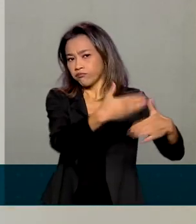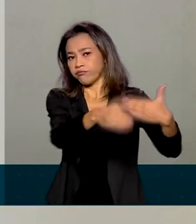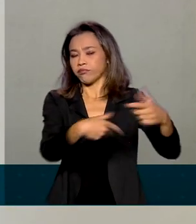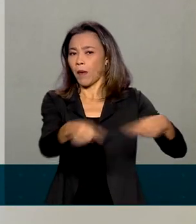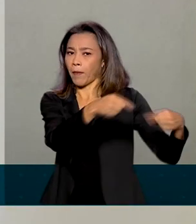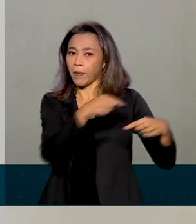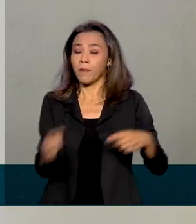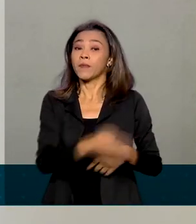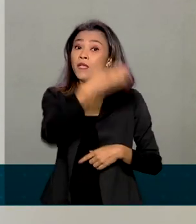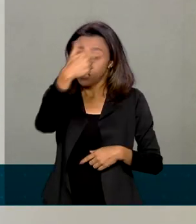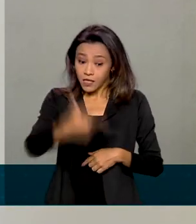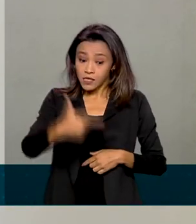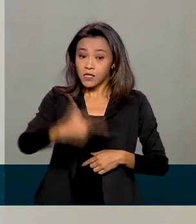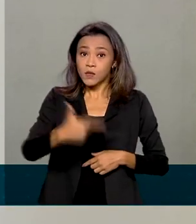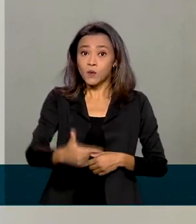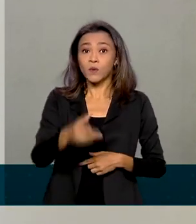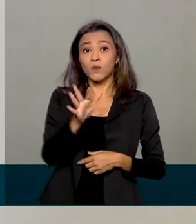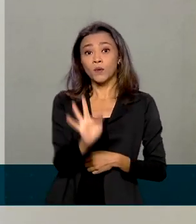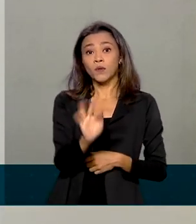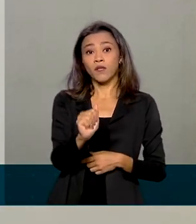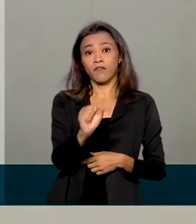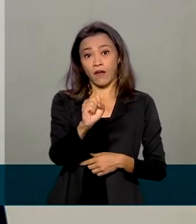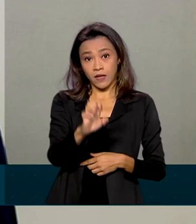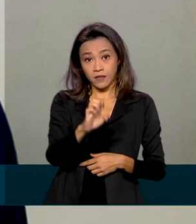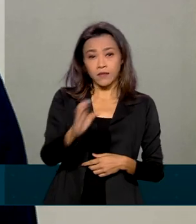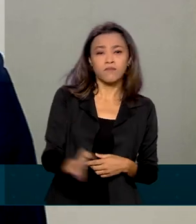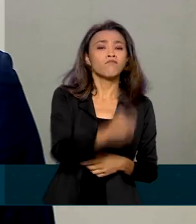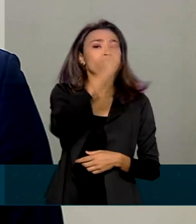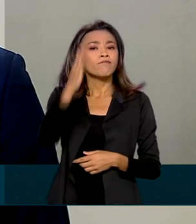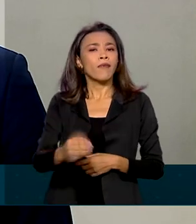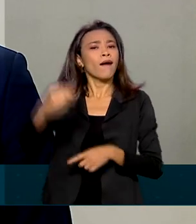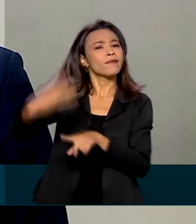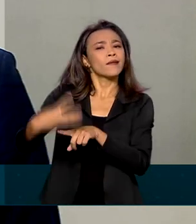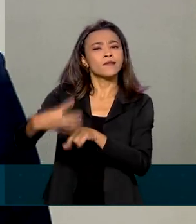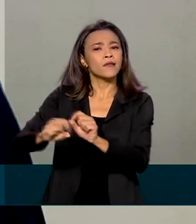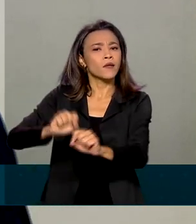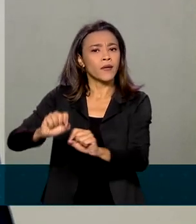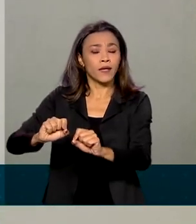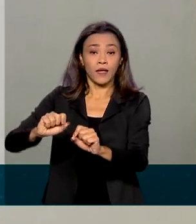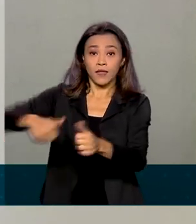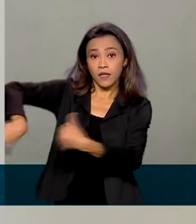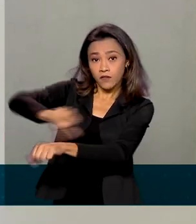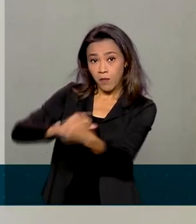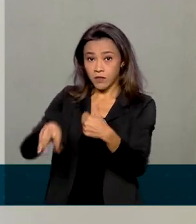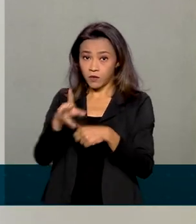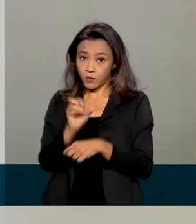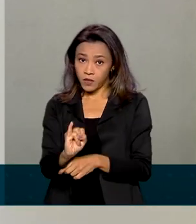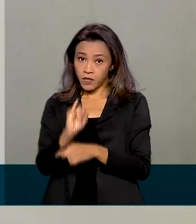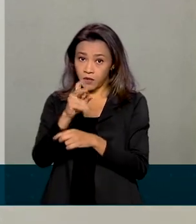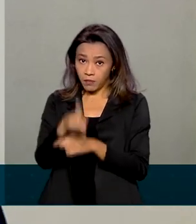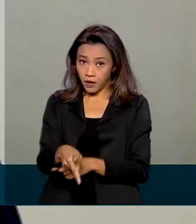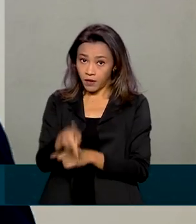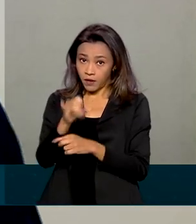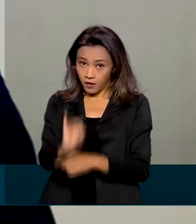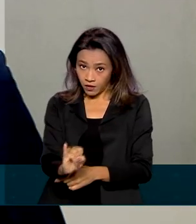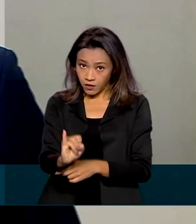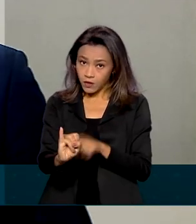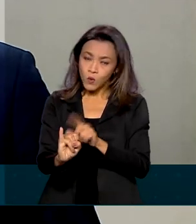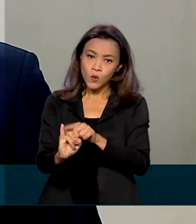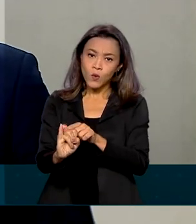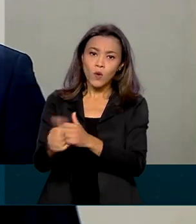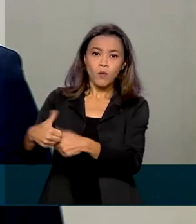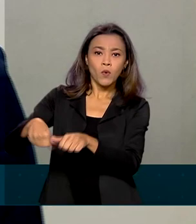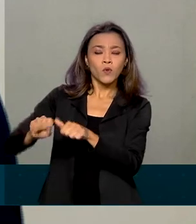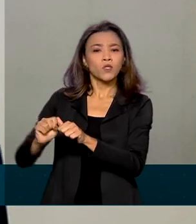fase da reforma tributária. A terceira fase então seria a transformação do IPI, imposto sobre produtos industrializados, em um